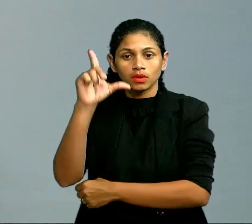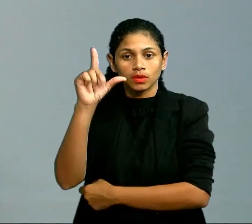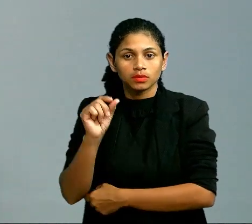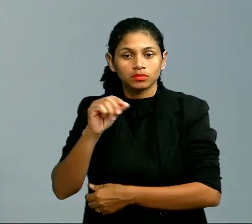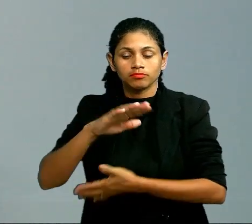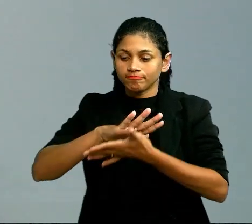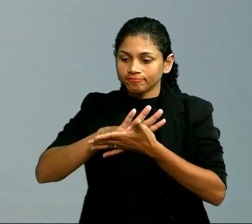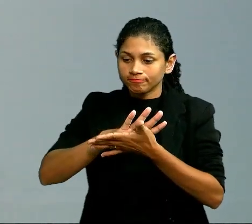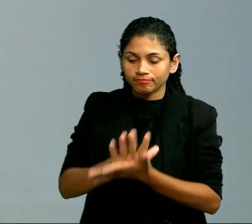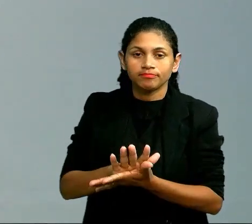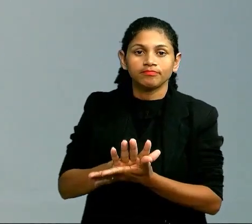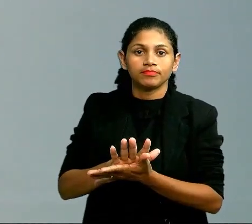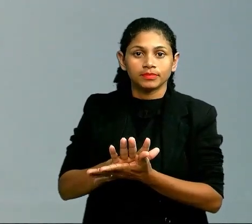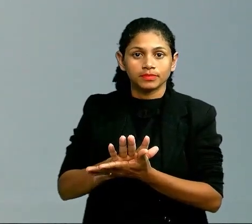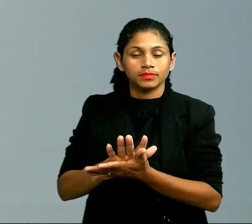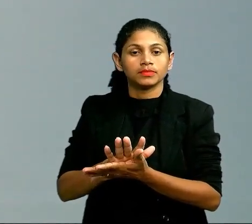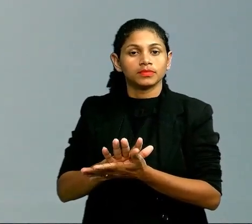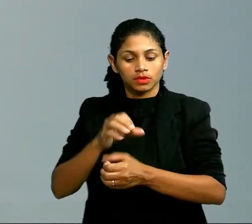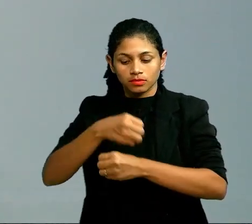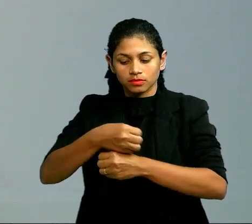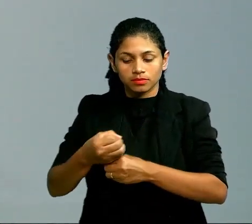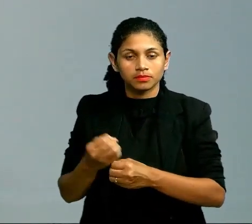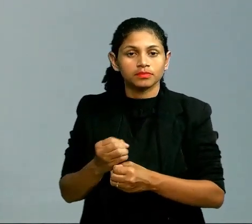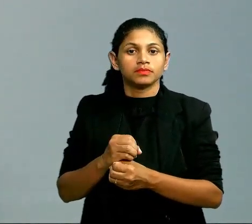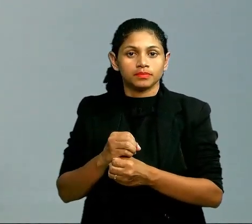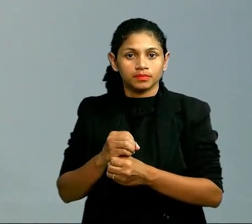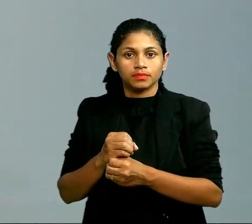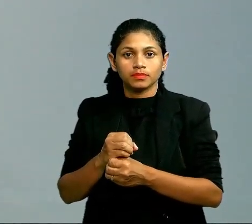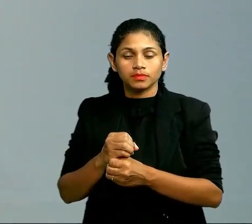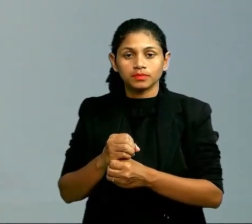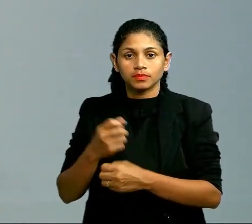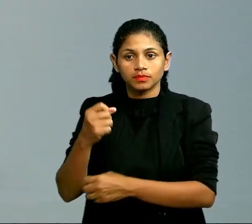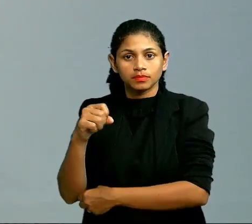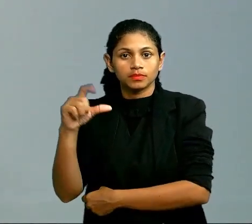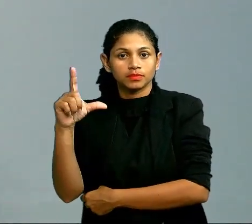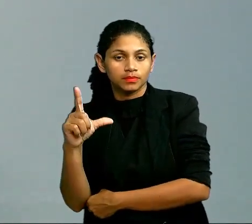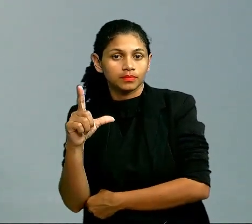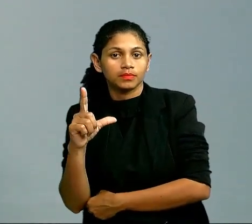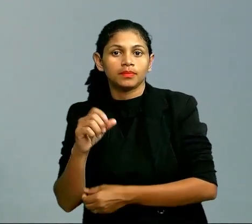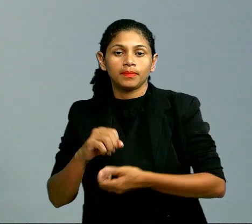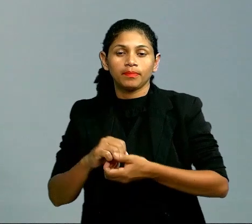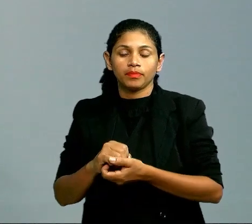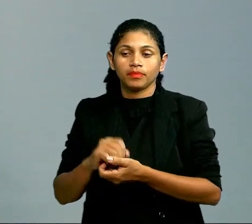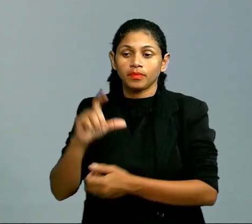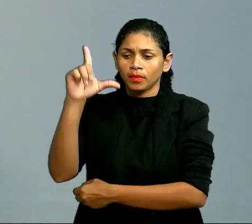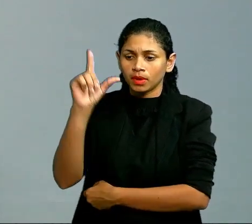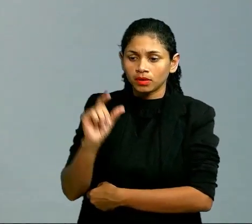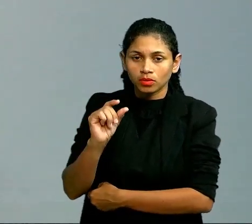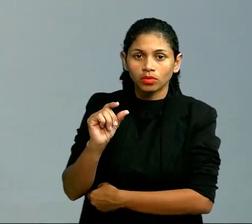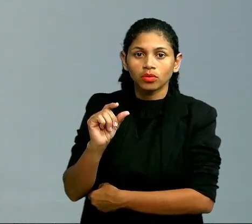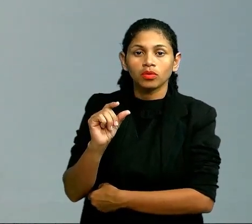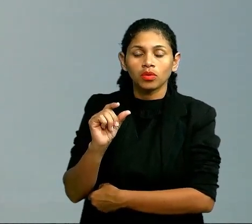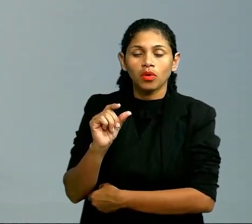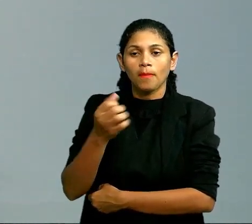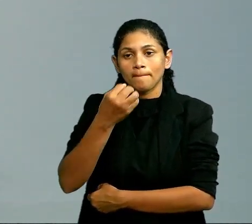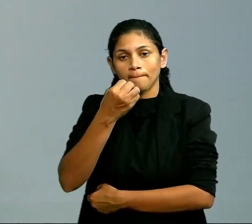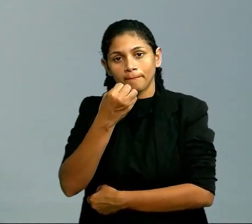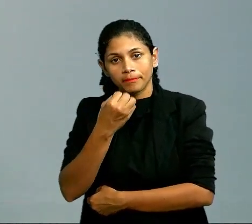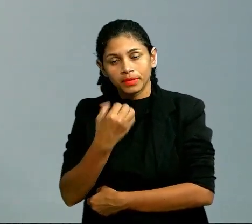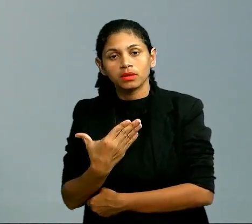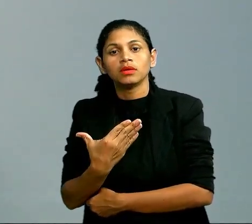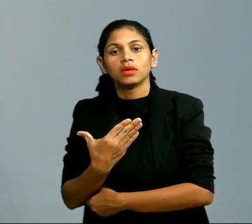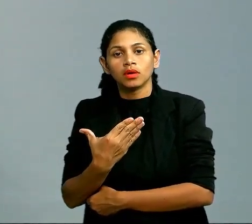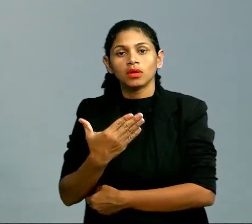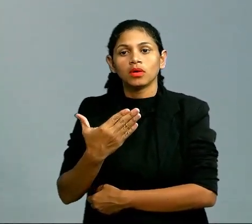menores. As forças intermoleculares em cadeias maiores são maiores. Quanto menor a cadeia, menor a massa molecular.